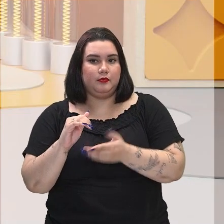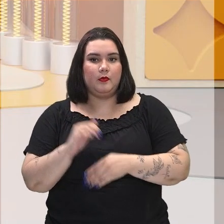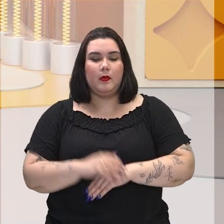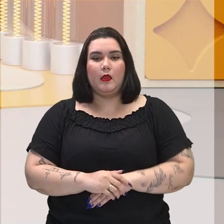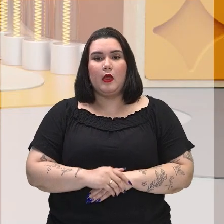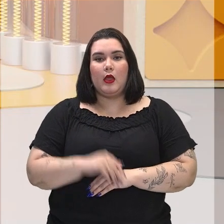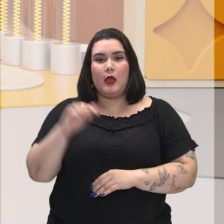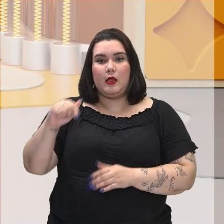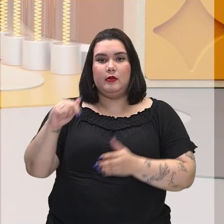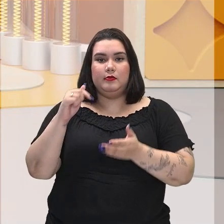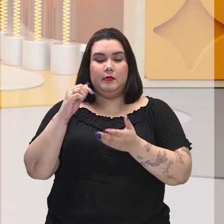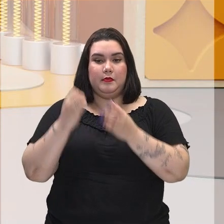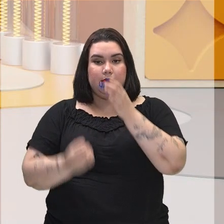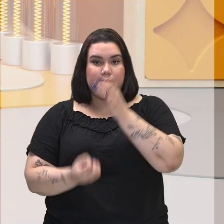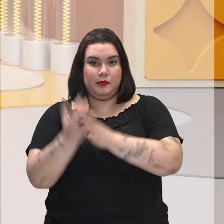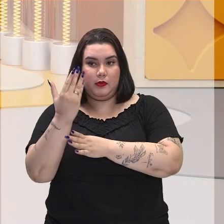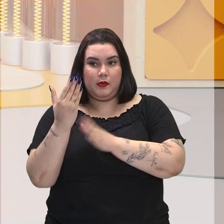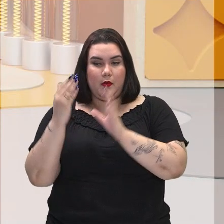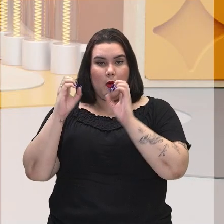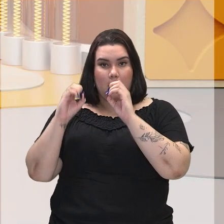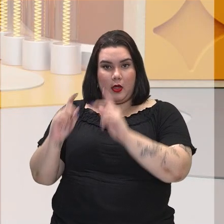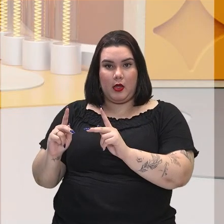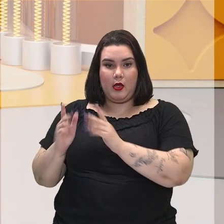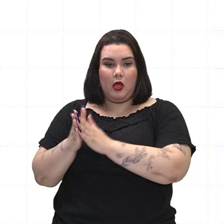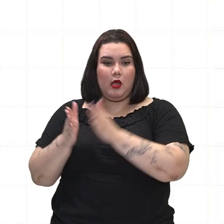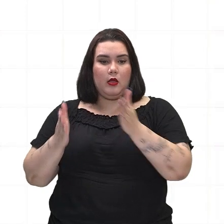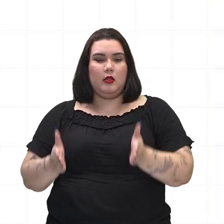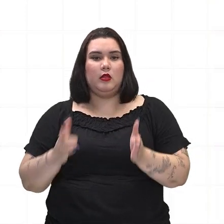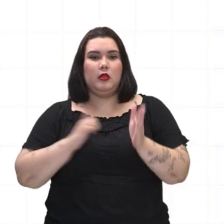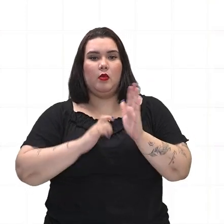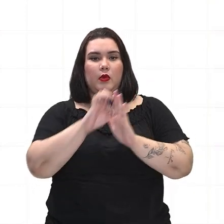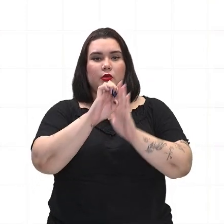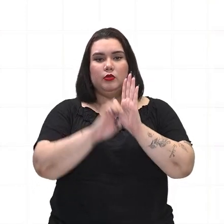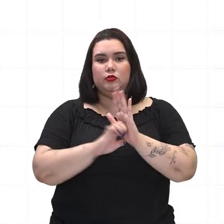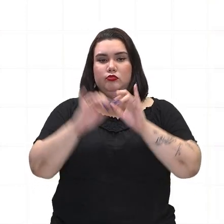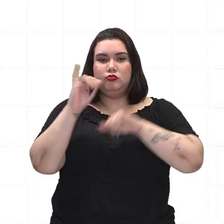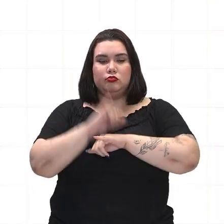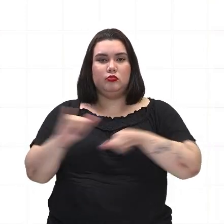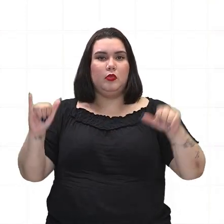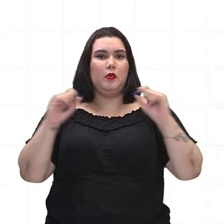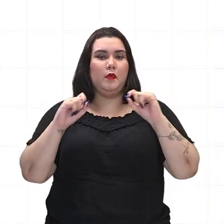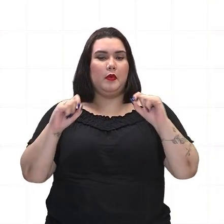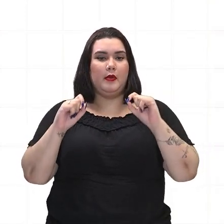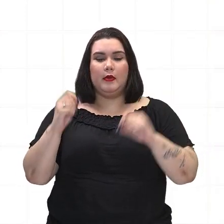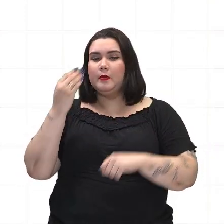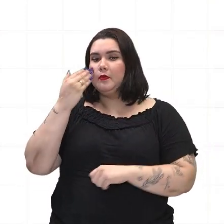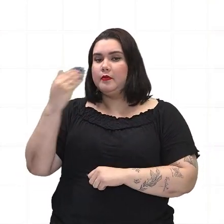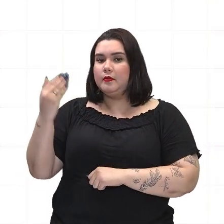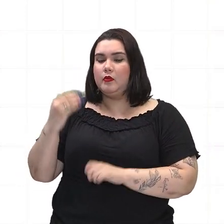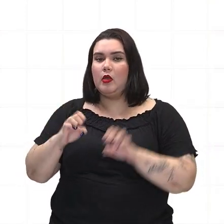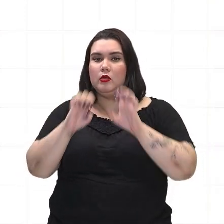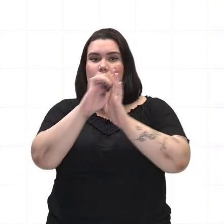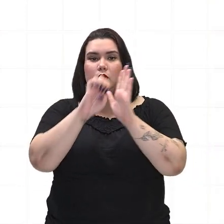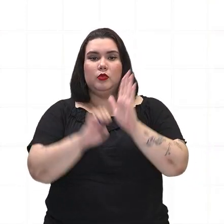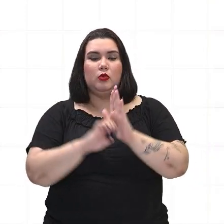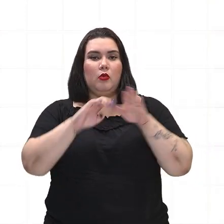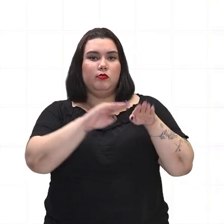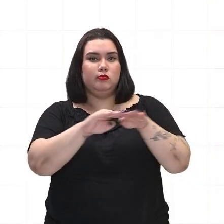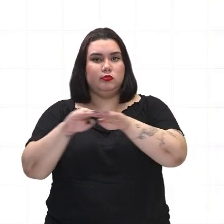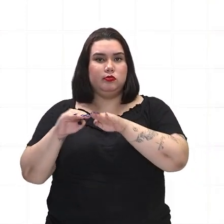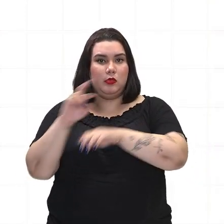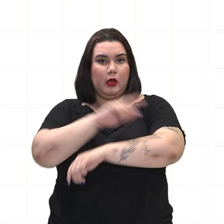criação da CEPI, nós vamos ter um estatuto sendo colocado em vigor também, que nós vamos verificar aqui, ó, o Estatuto da Igualdade